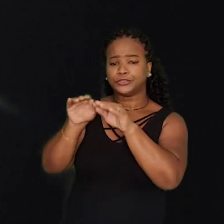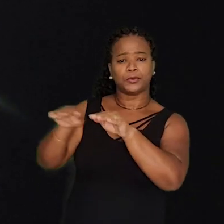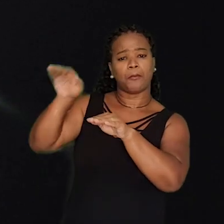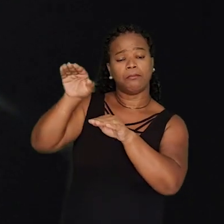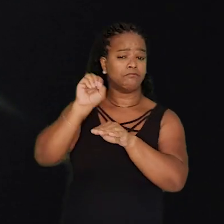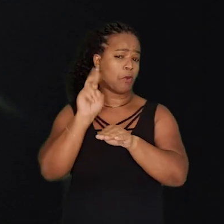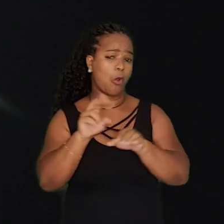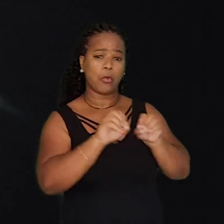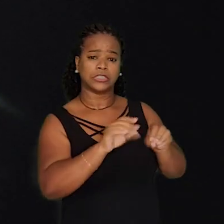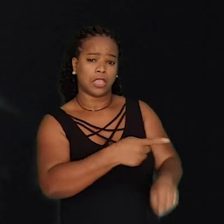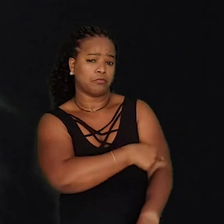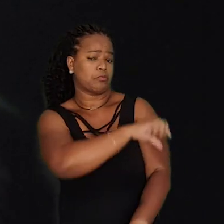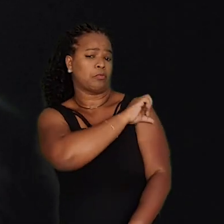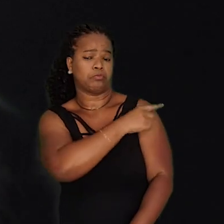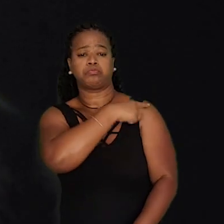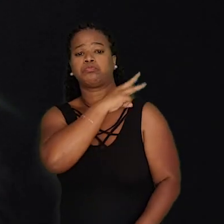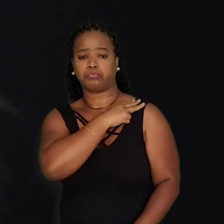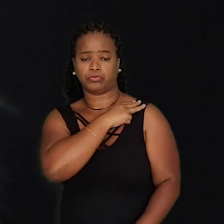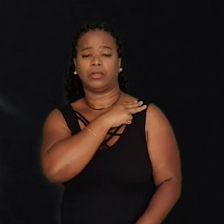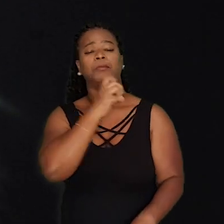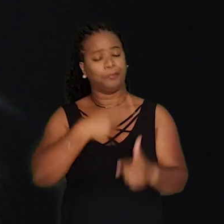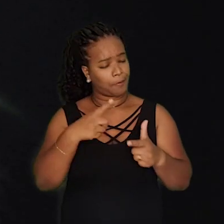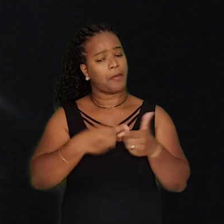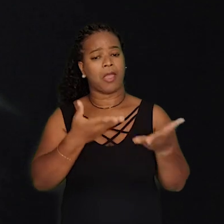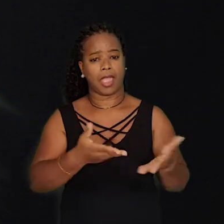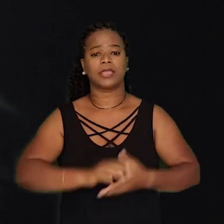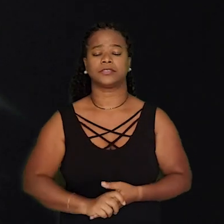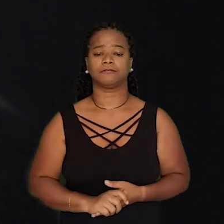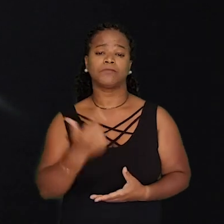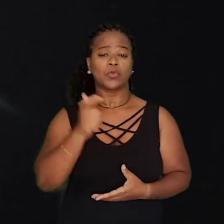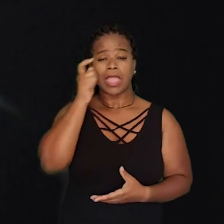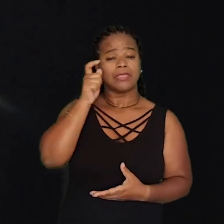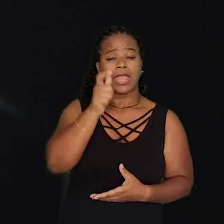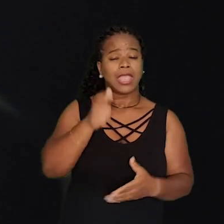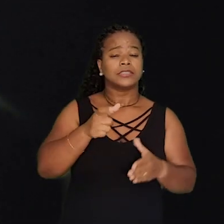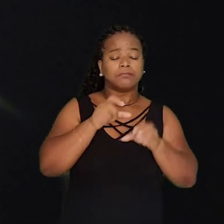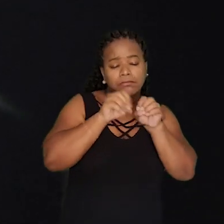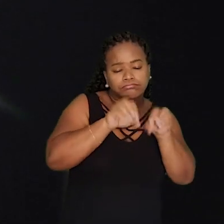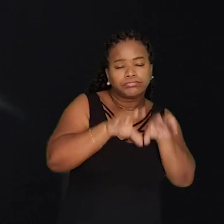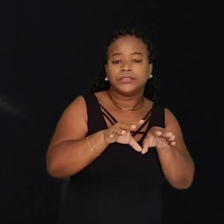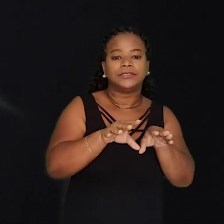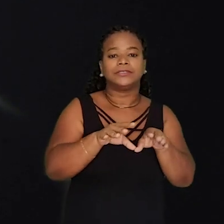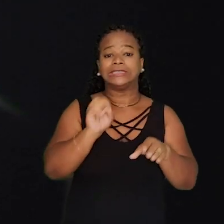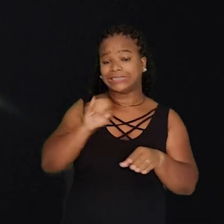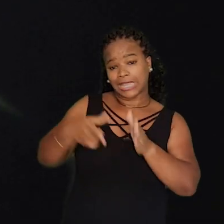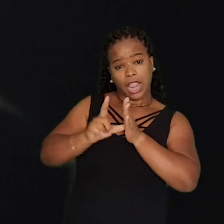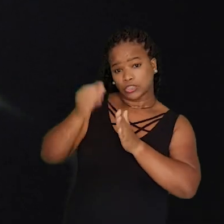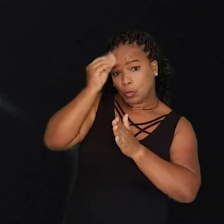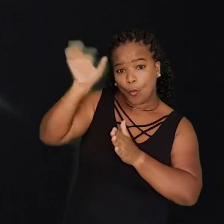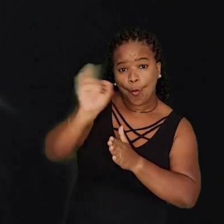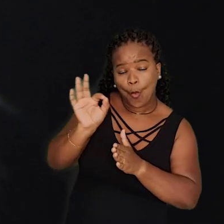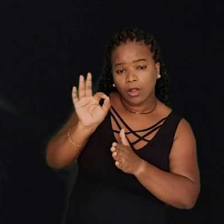superior, seja no ensino fundamental e médio. E este é um grande problema. Não há o que se ensinar sem o que se saber.